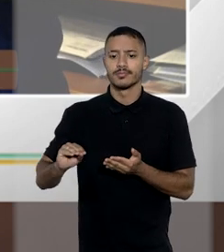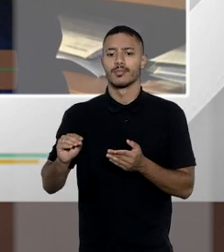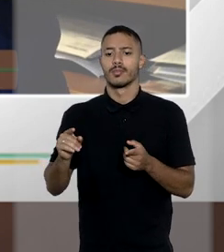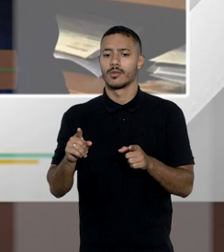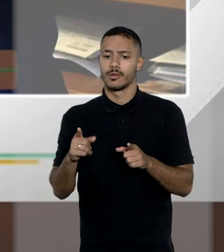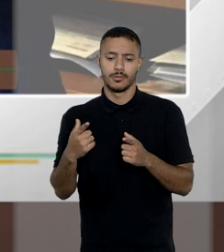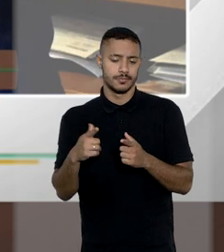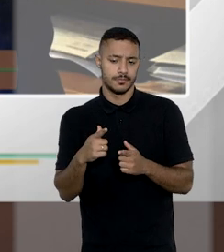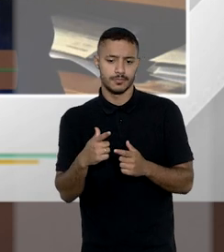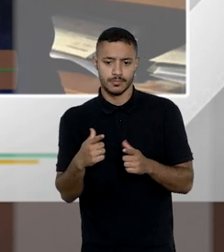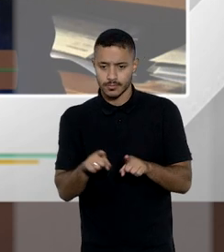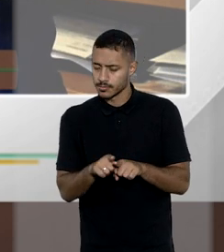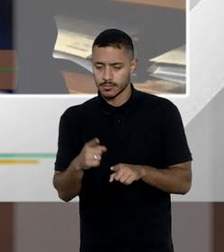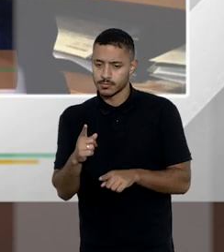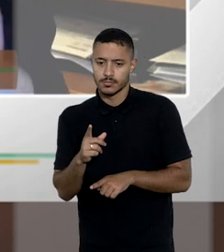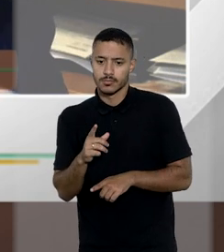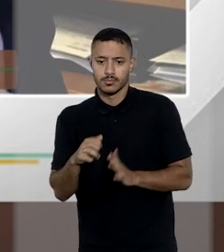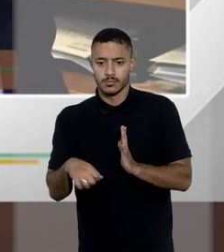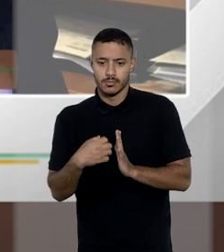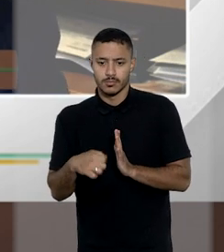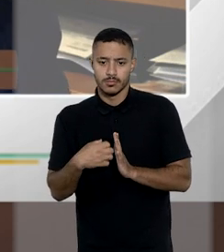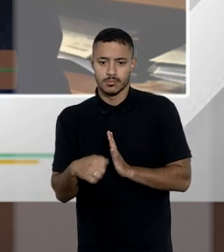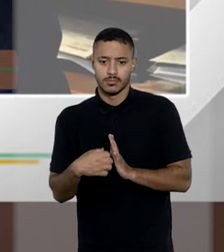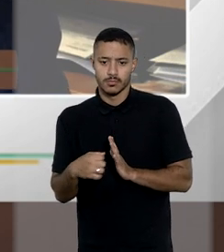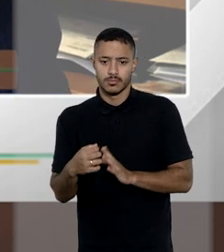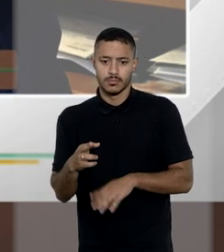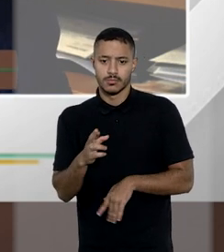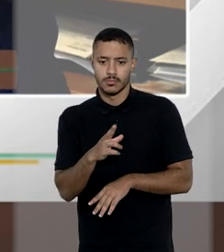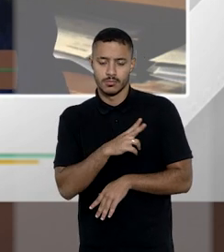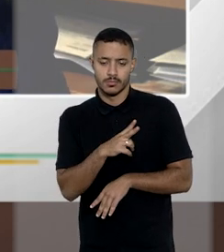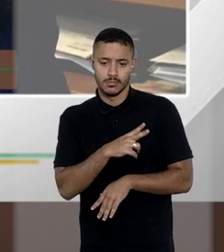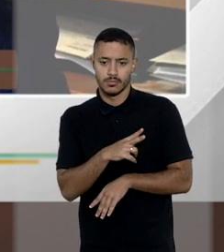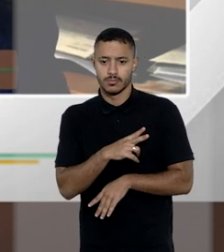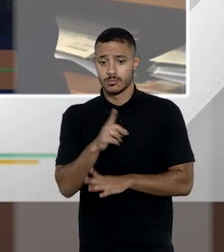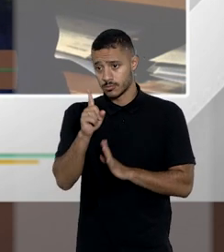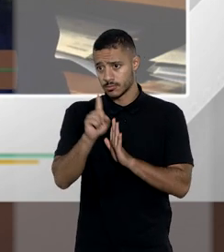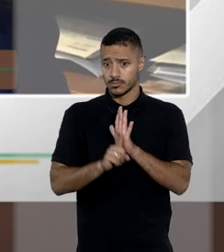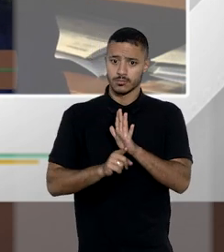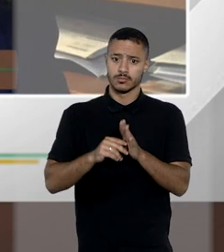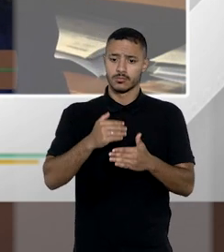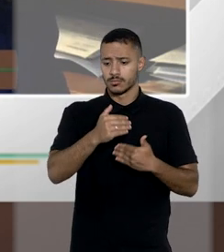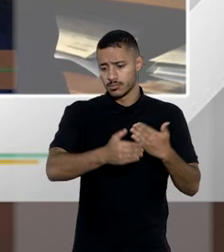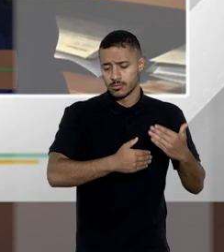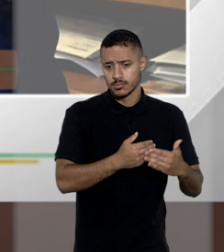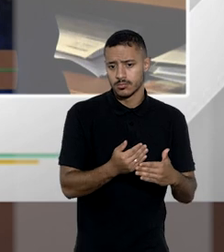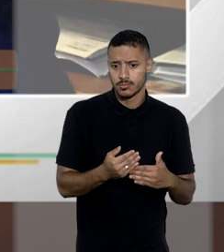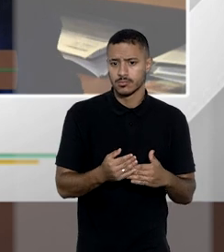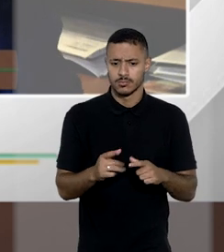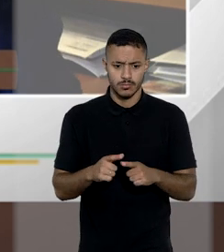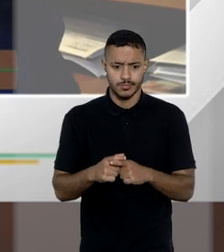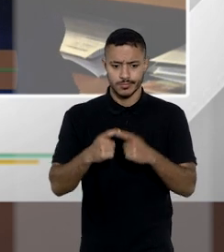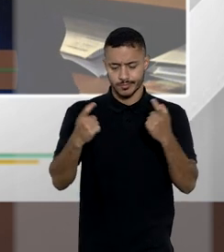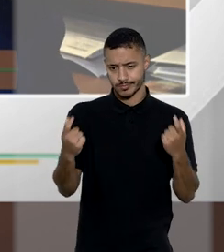aqueles que não tem bens particulares de novo nós estamos falando aqui desse direito sucessório concorrente de um excesso